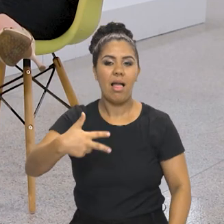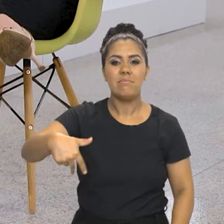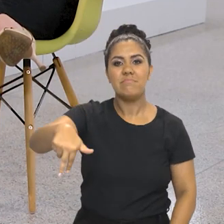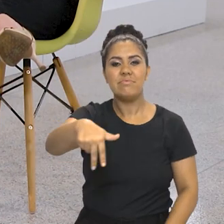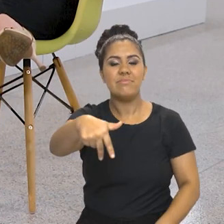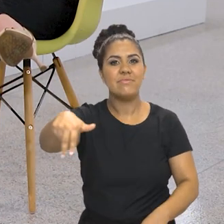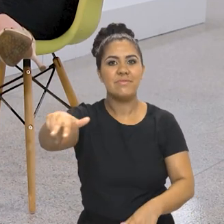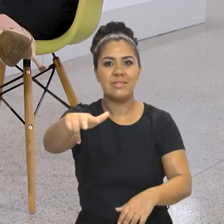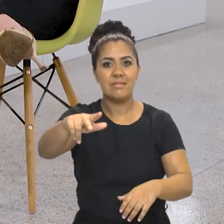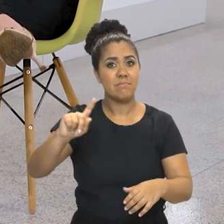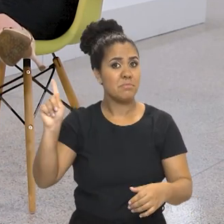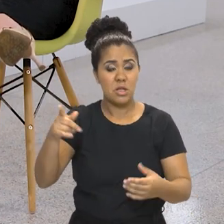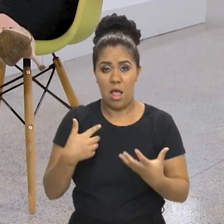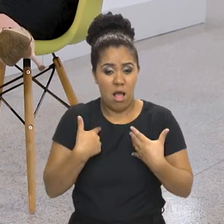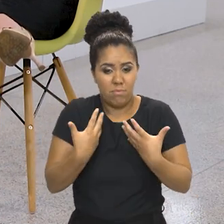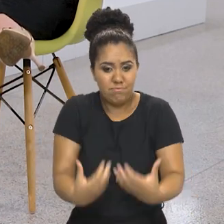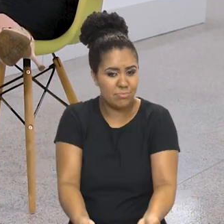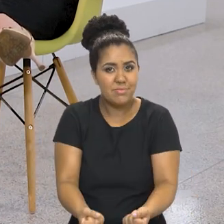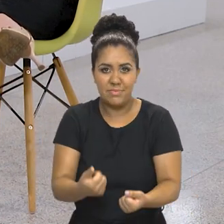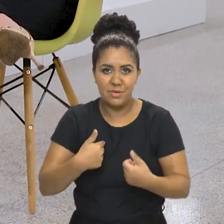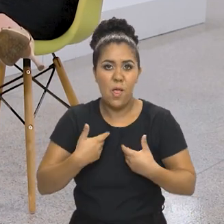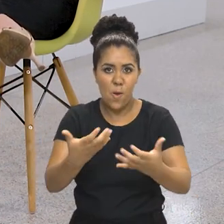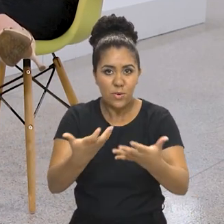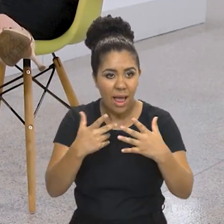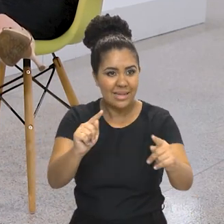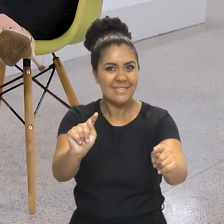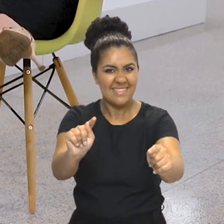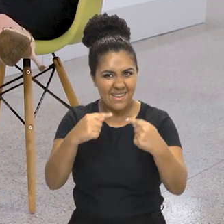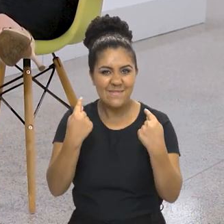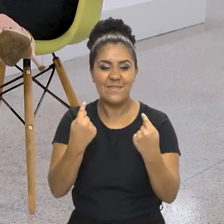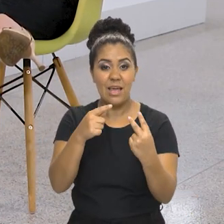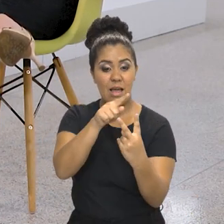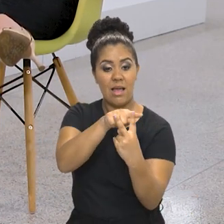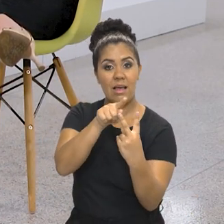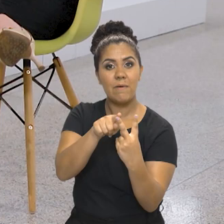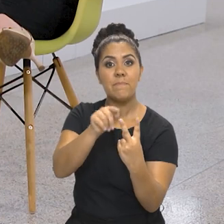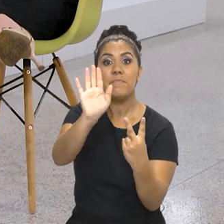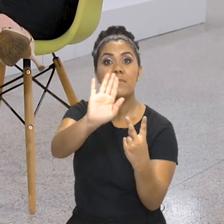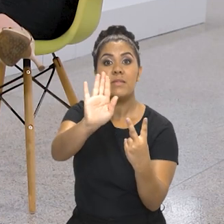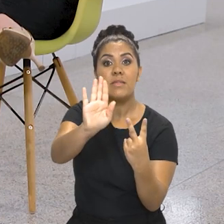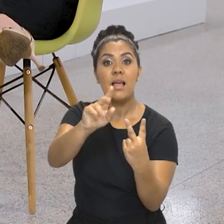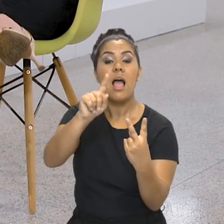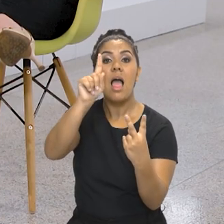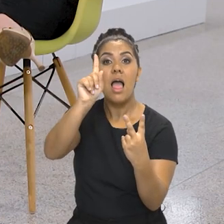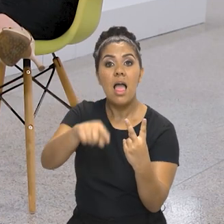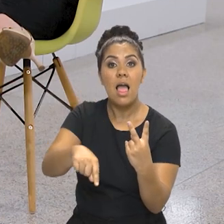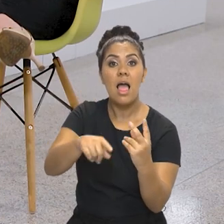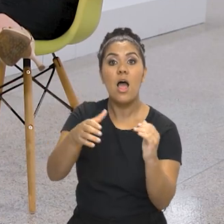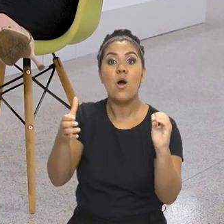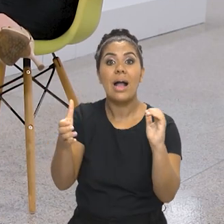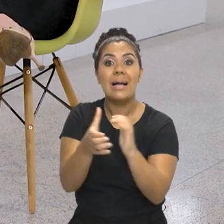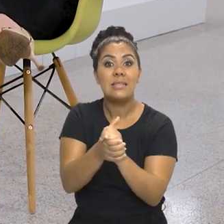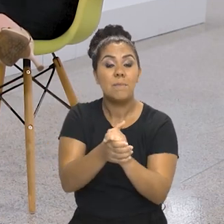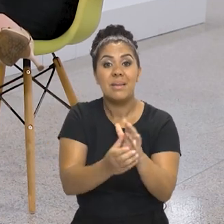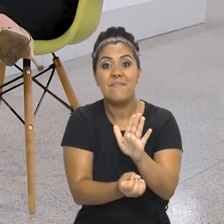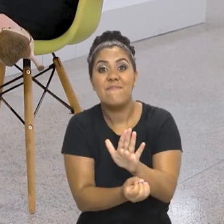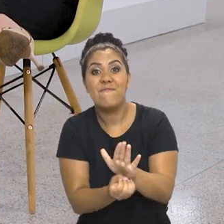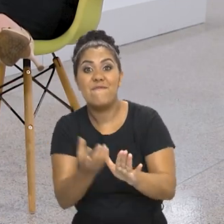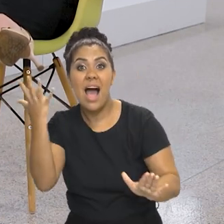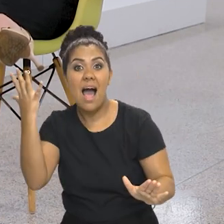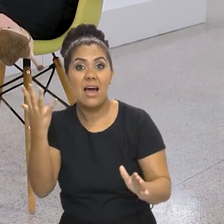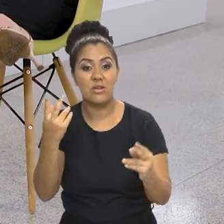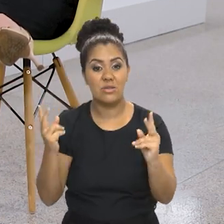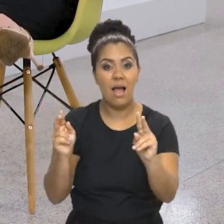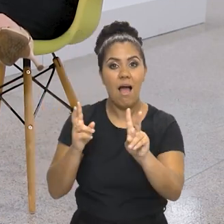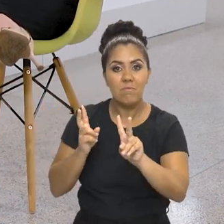monte de pessoas, né? E eles toparam. É um casal que topou esse desafio aí. Não, não é um casal, é um casamento coletivo. São vários